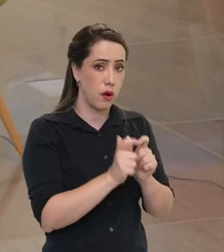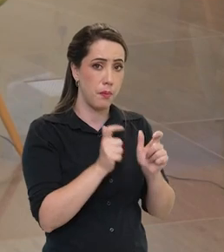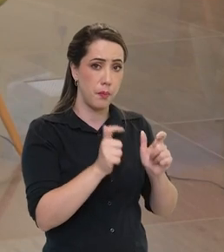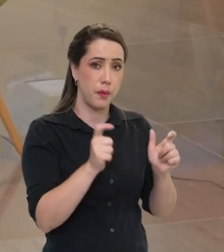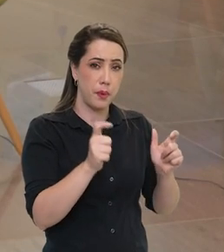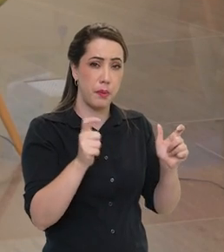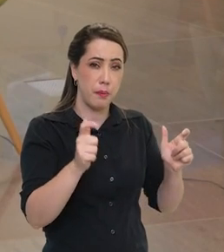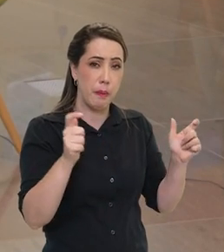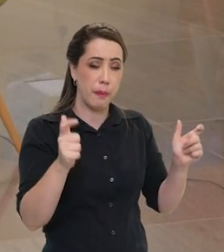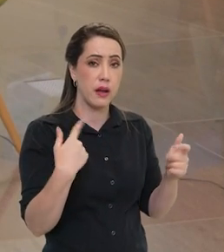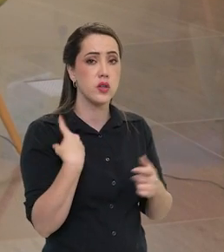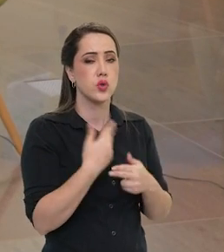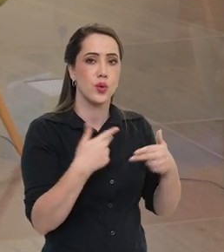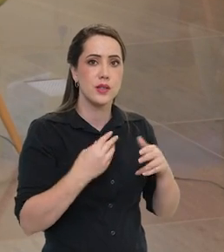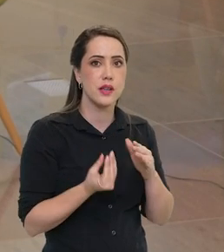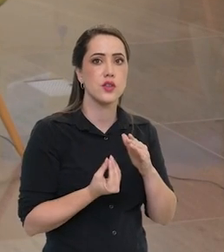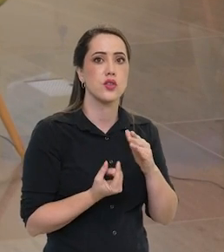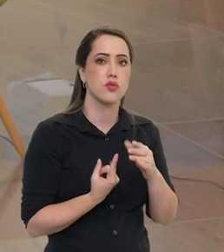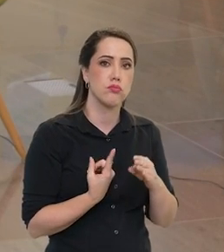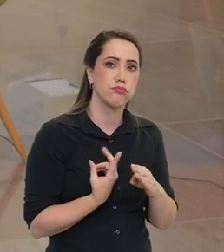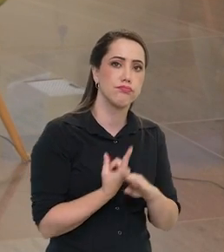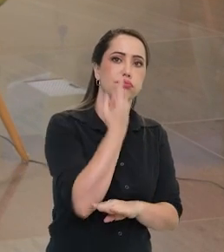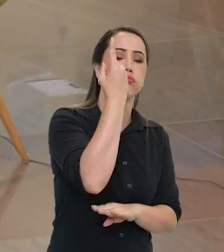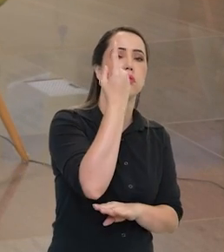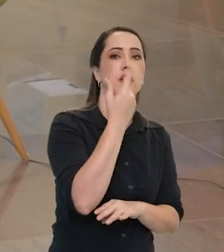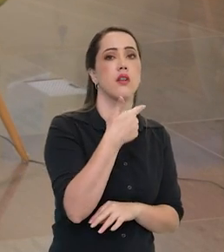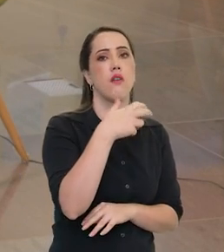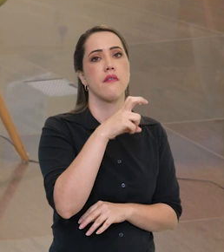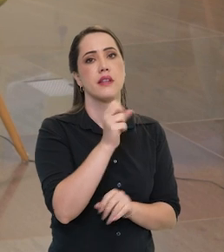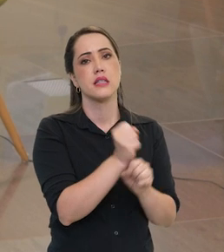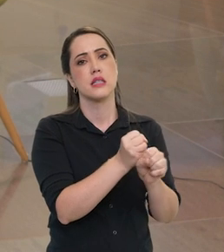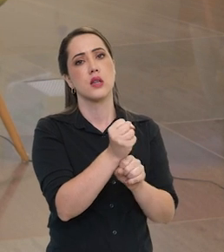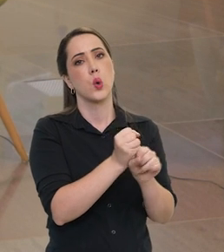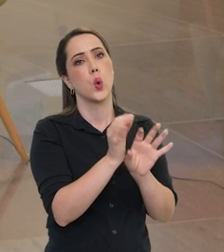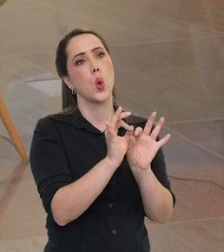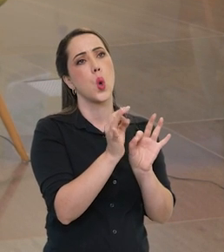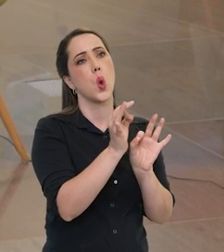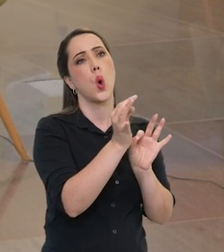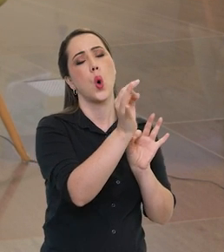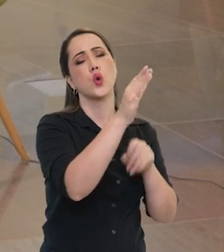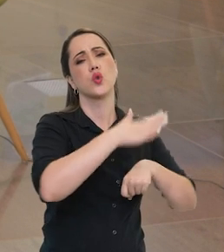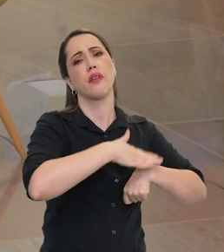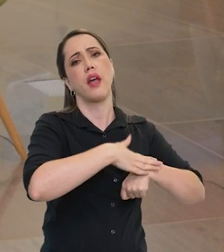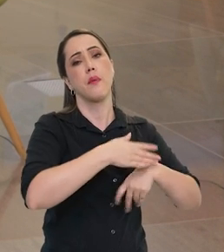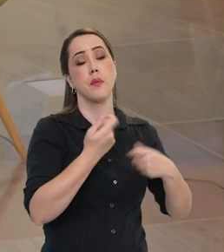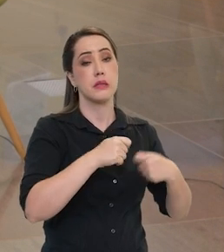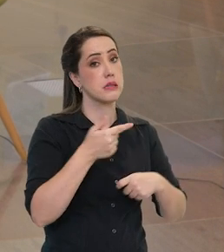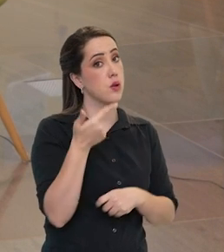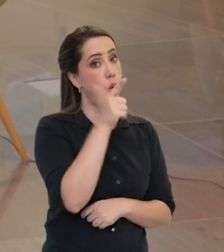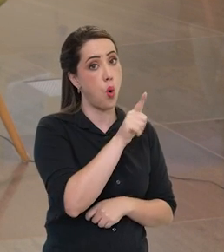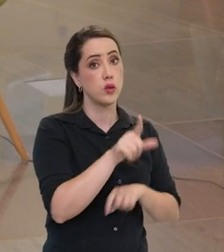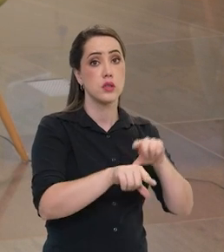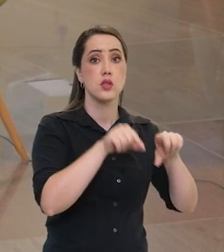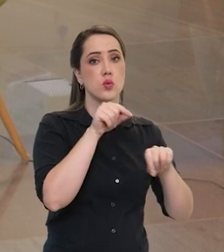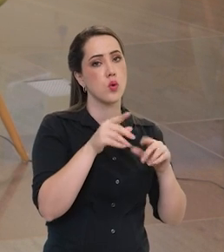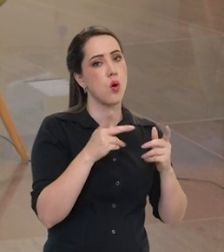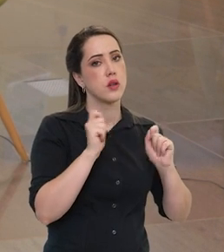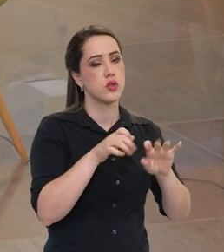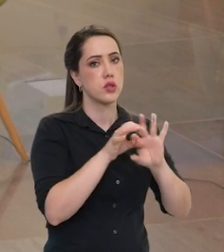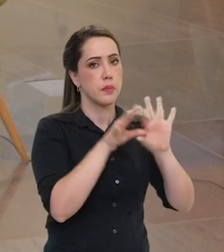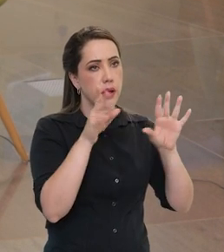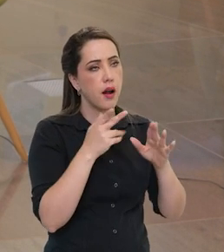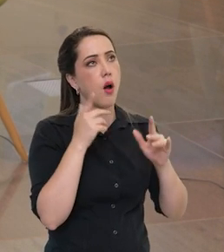atefatos que a gente manda para o espaço. Então, 25 anos estão se tornando muito longos, a gente tem que ter outras formas de